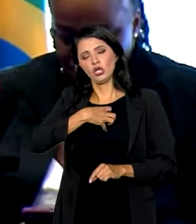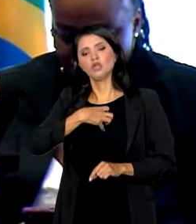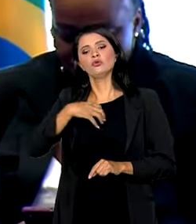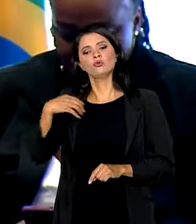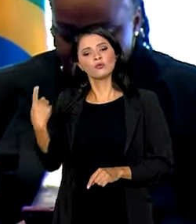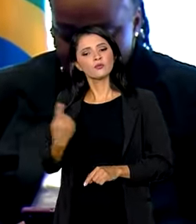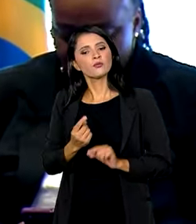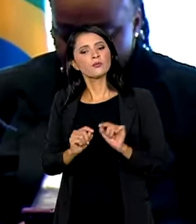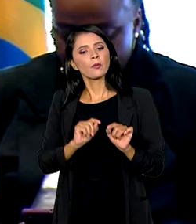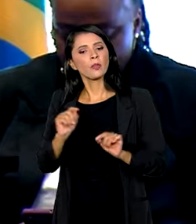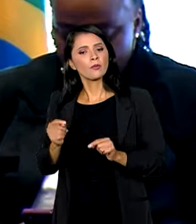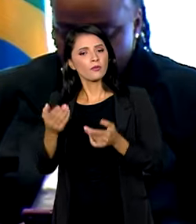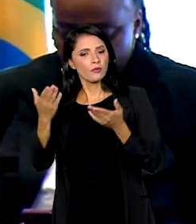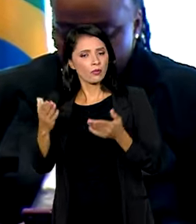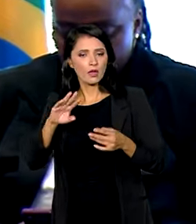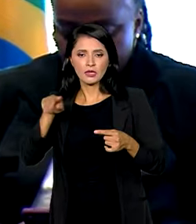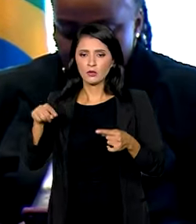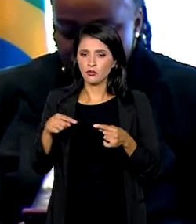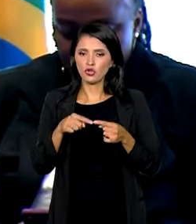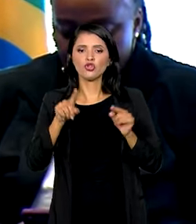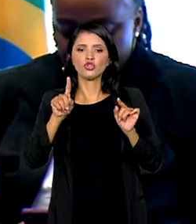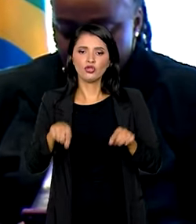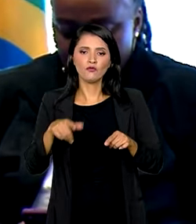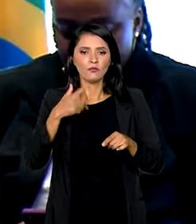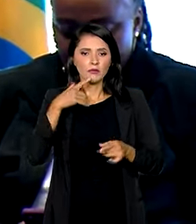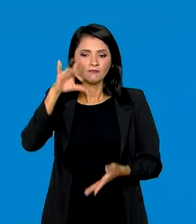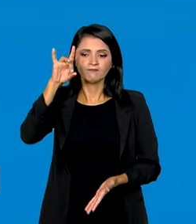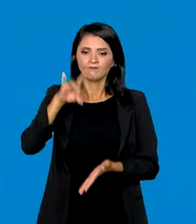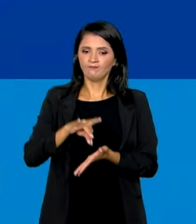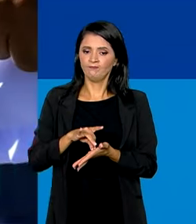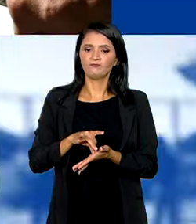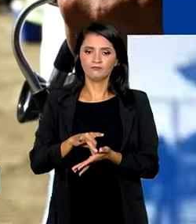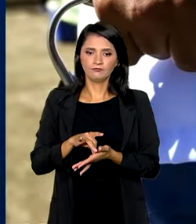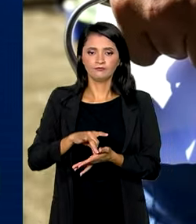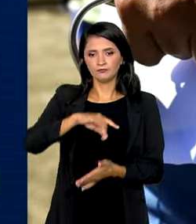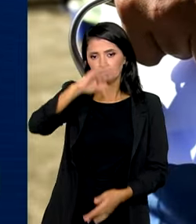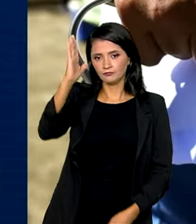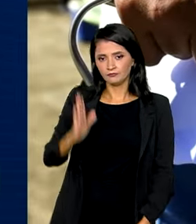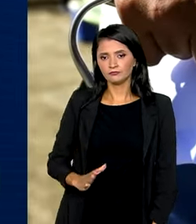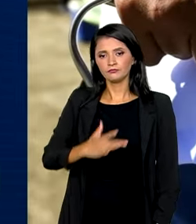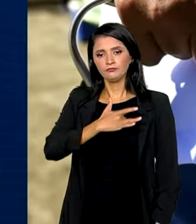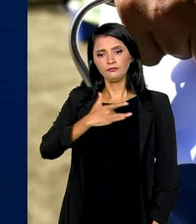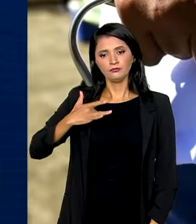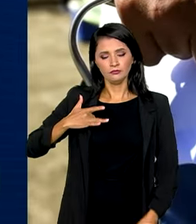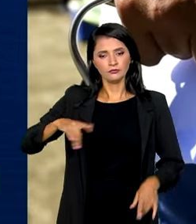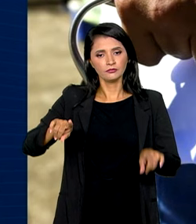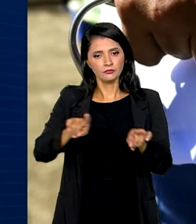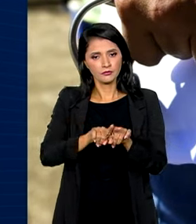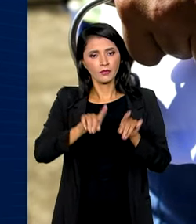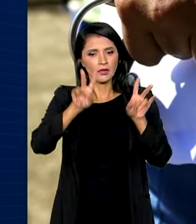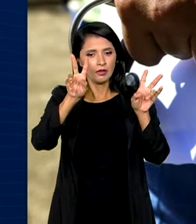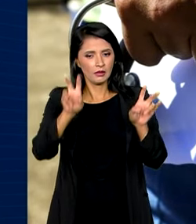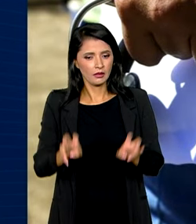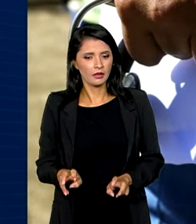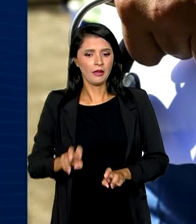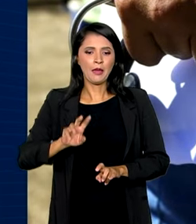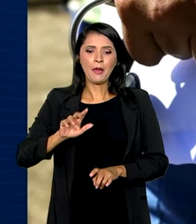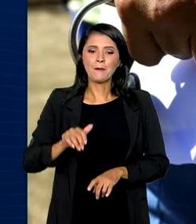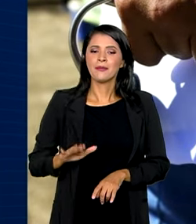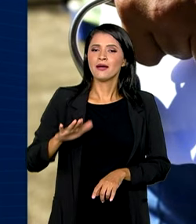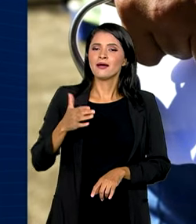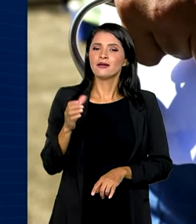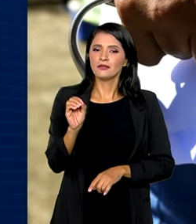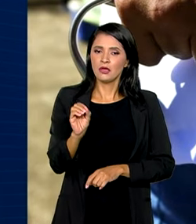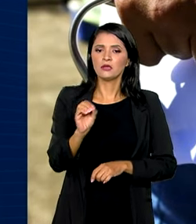qual os objetivos se tornam mais eficazes. O Brasil Saudável também vai tratar de mais de dez